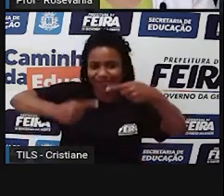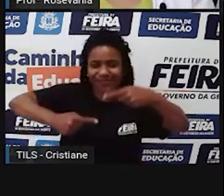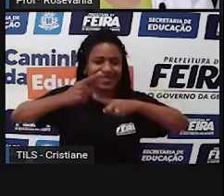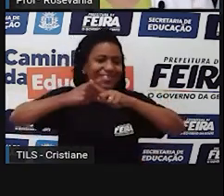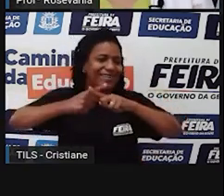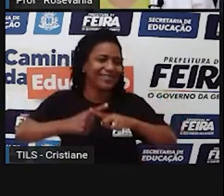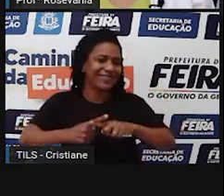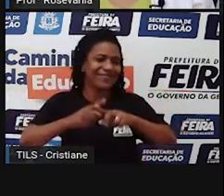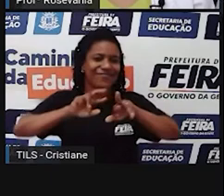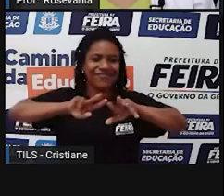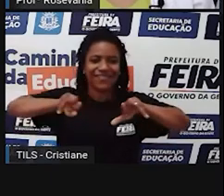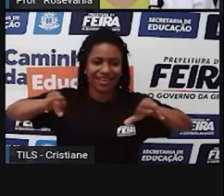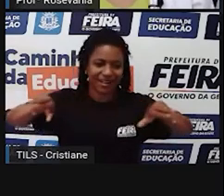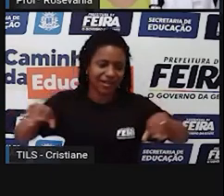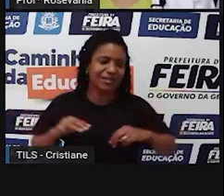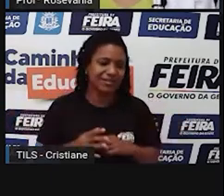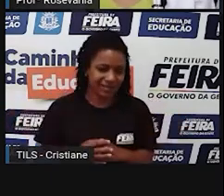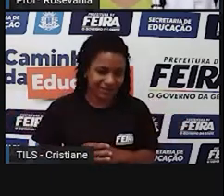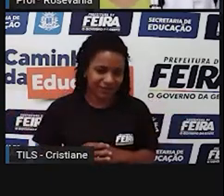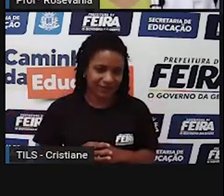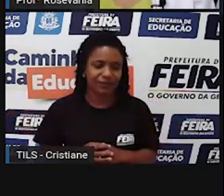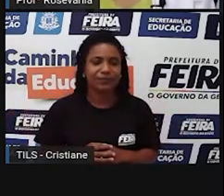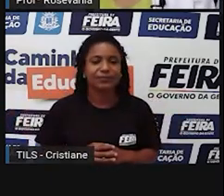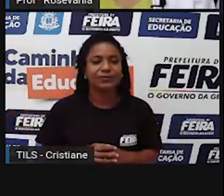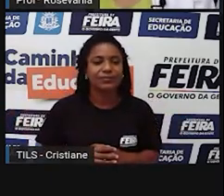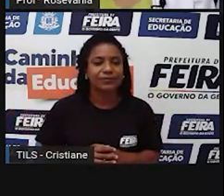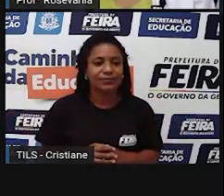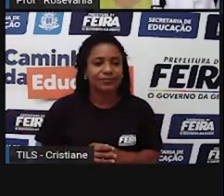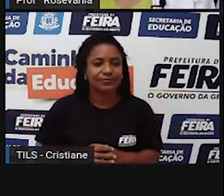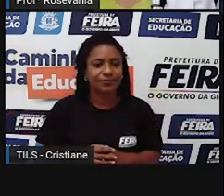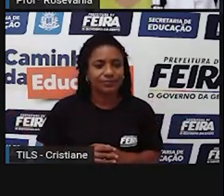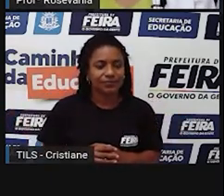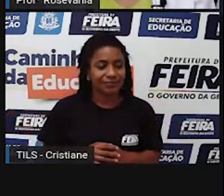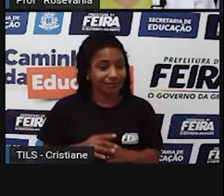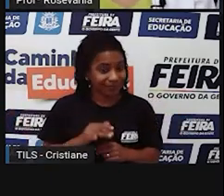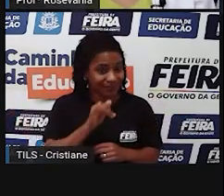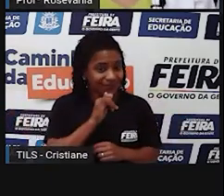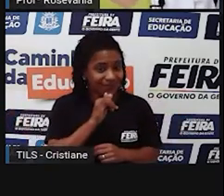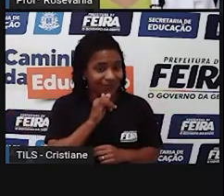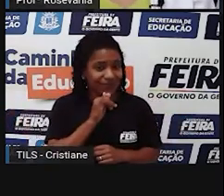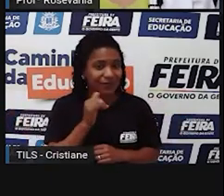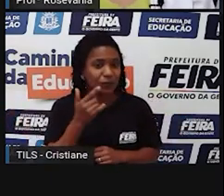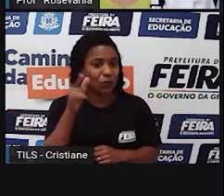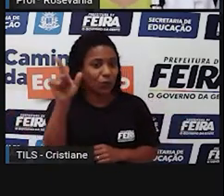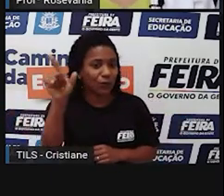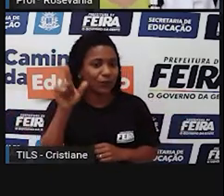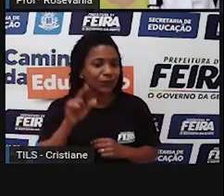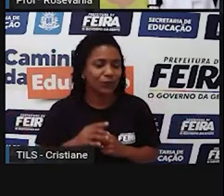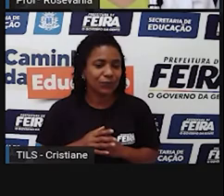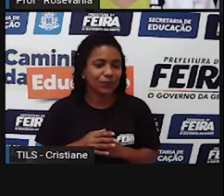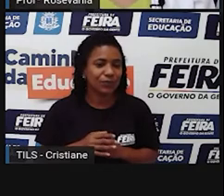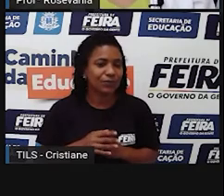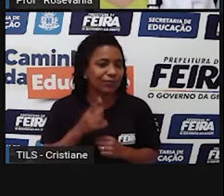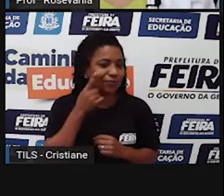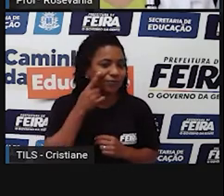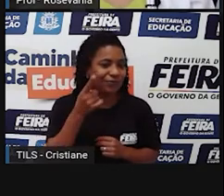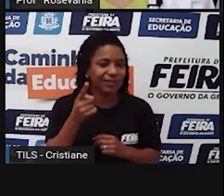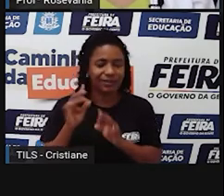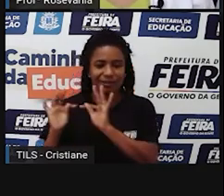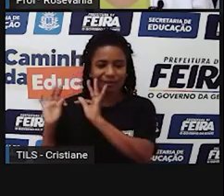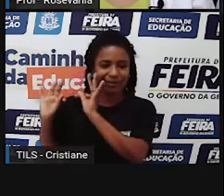diversas. Um exemplo mesmo, que a gente vê muito, voltado na área das